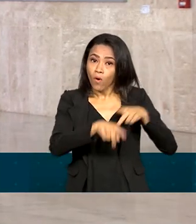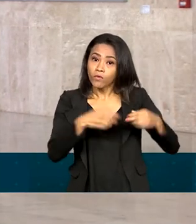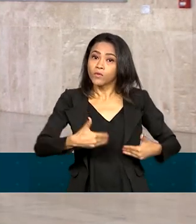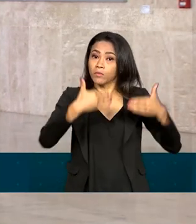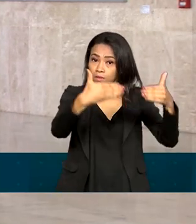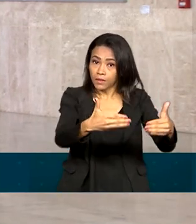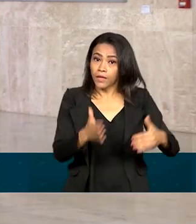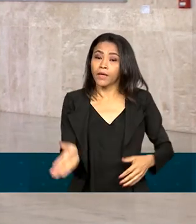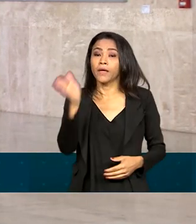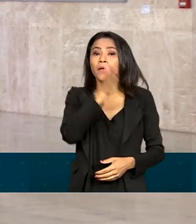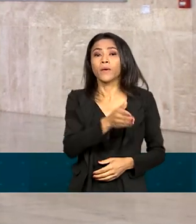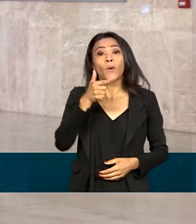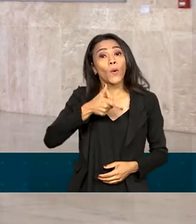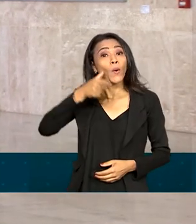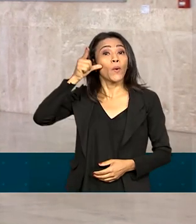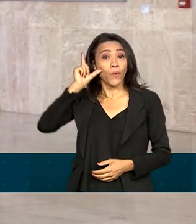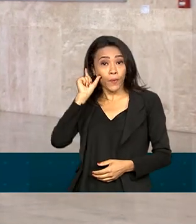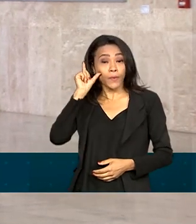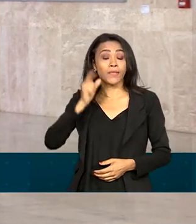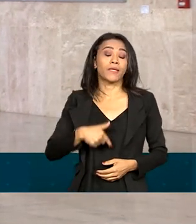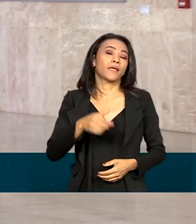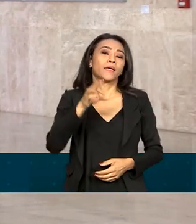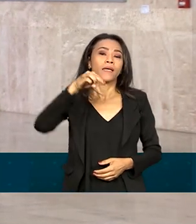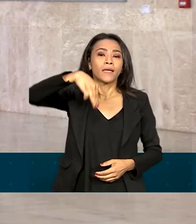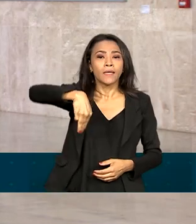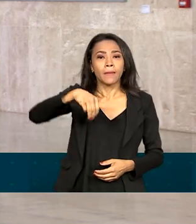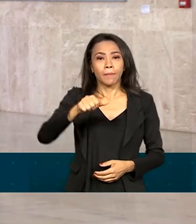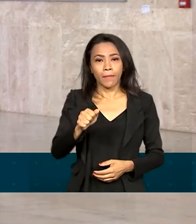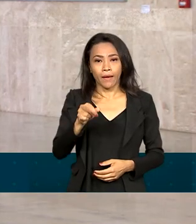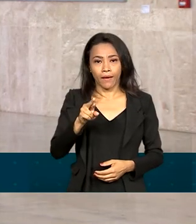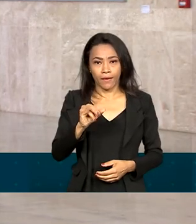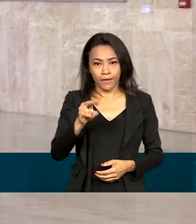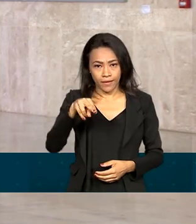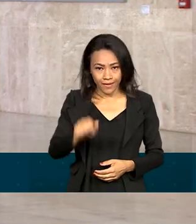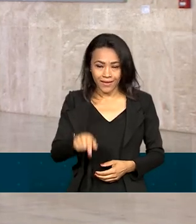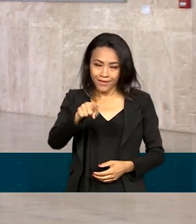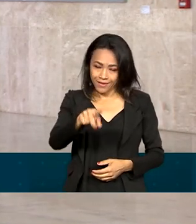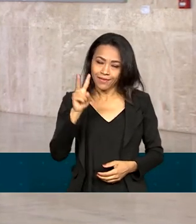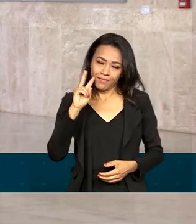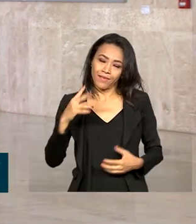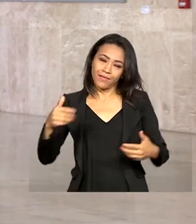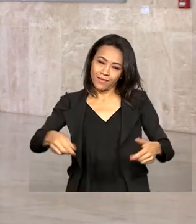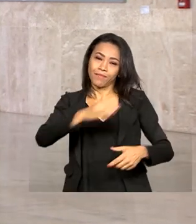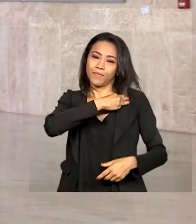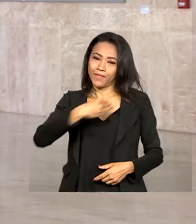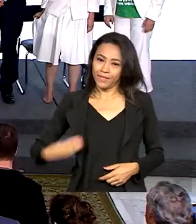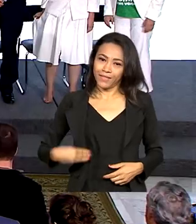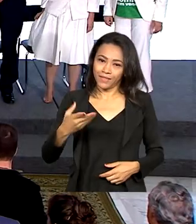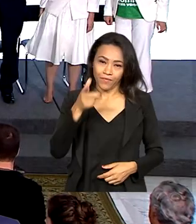Ontem, Marina Silva assumiu a pasta do meio ambiente em mudança do clima. Vamos ver como foi.